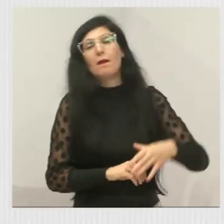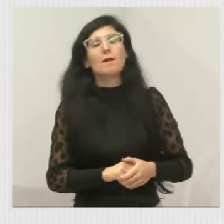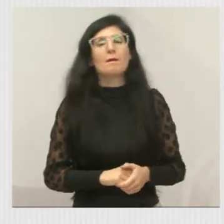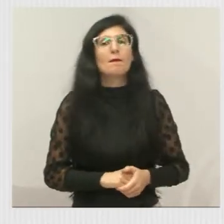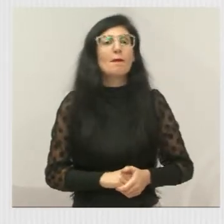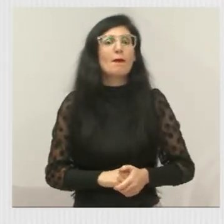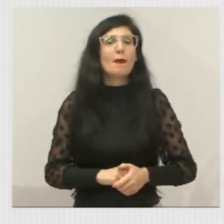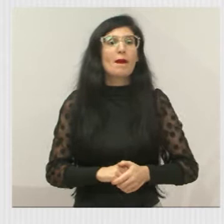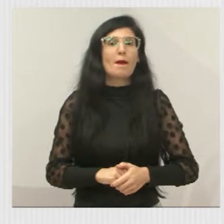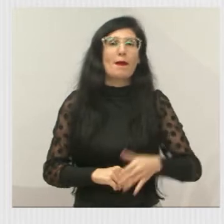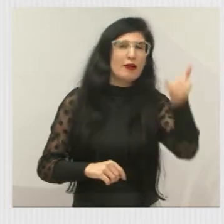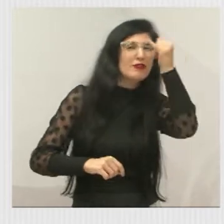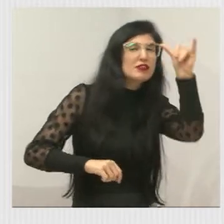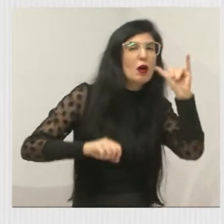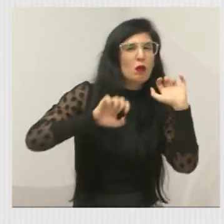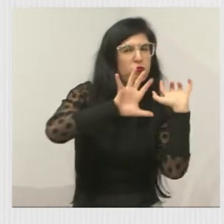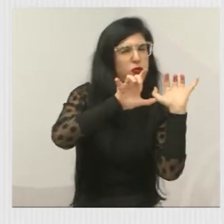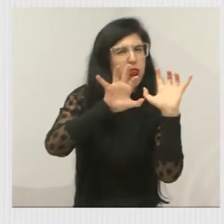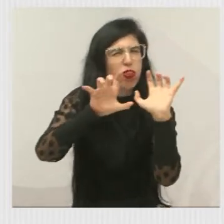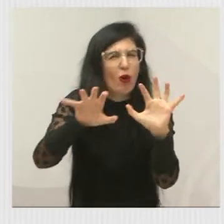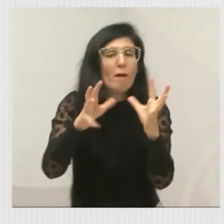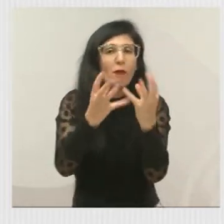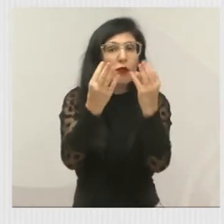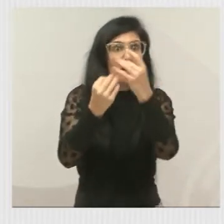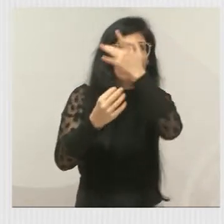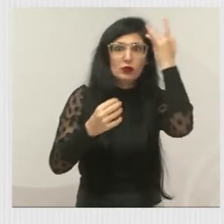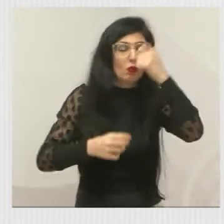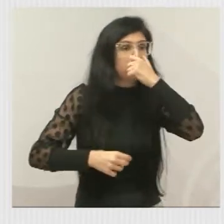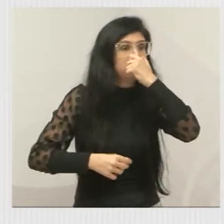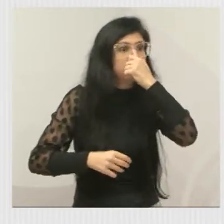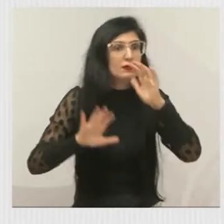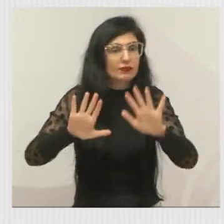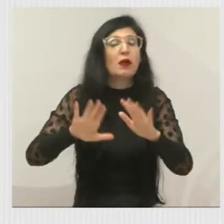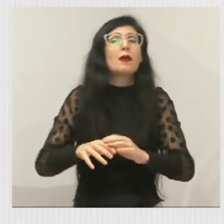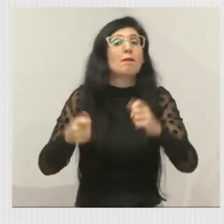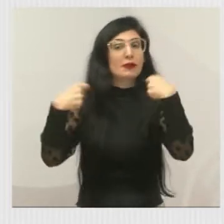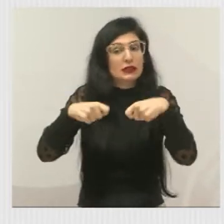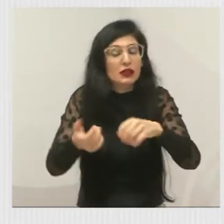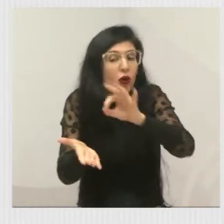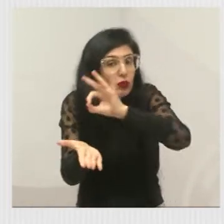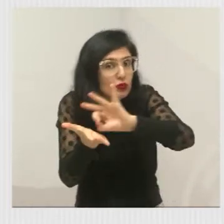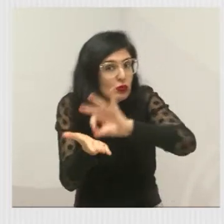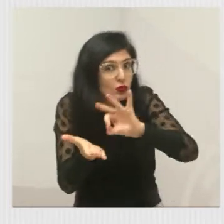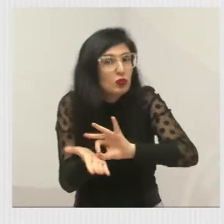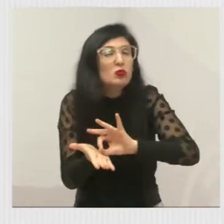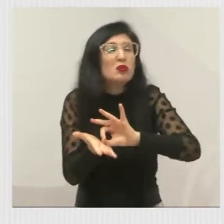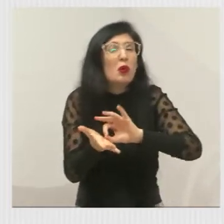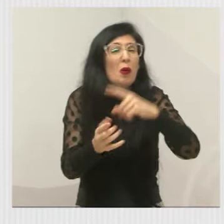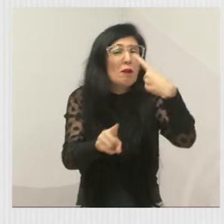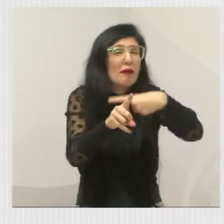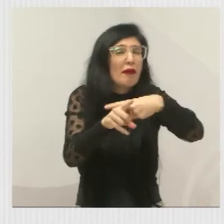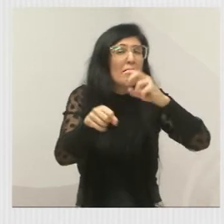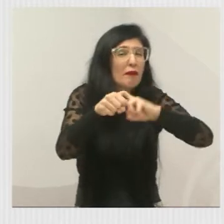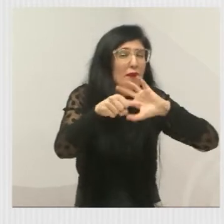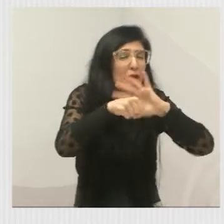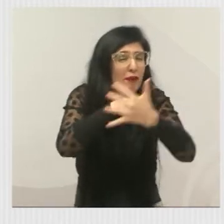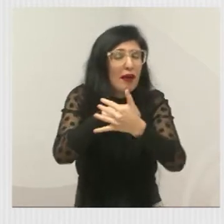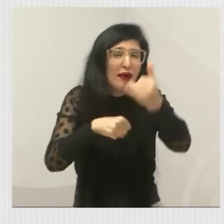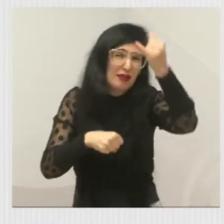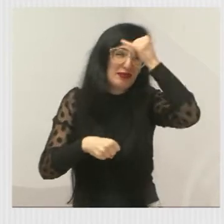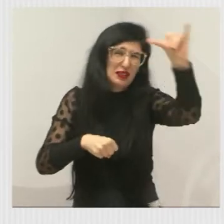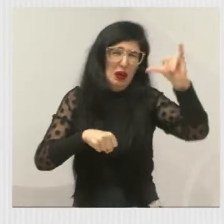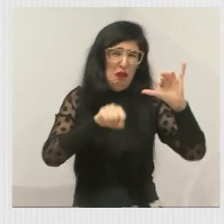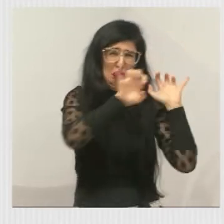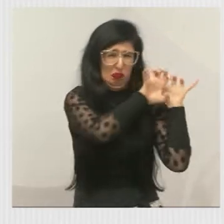preventivo e a sua licitação de mamografia agendados unidade a unidade, para evitar aglomerado,